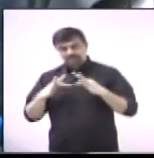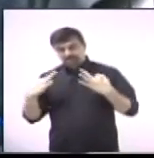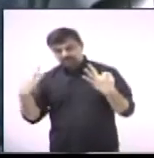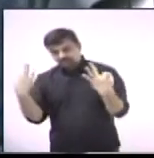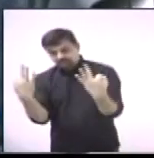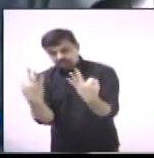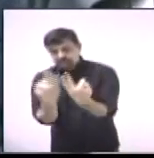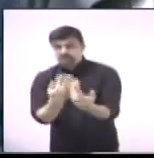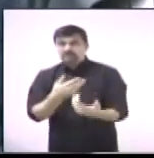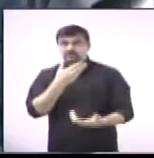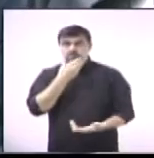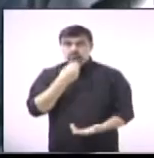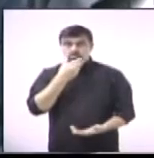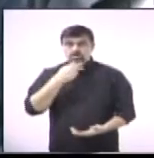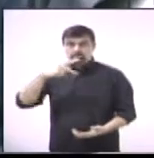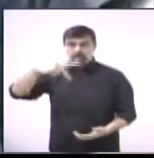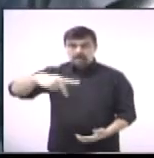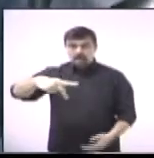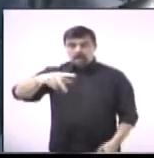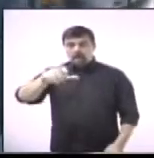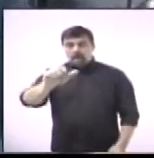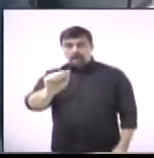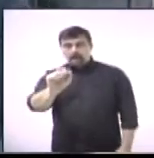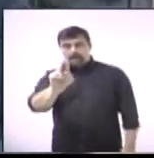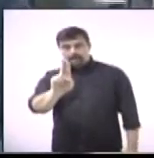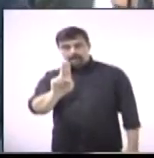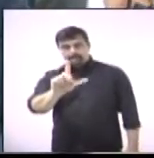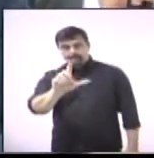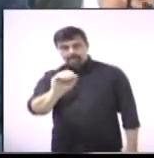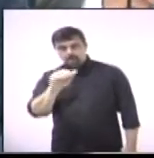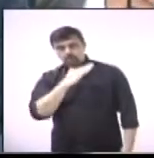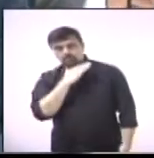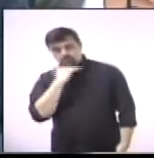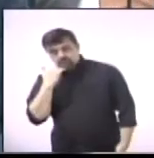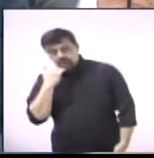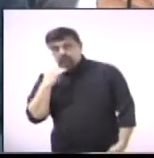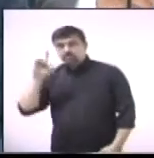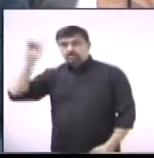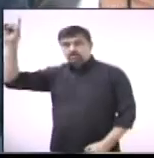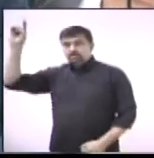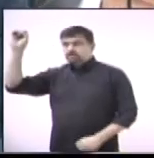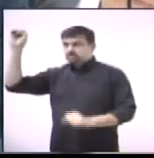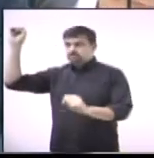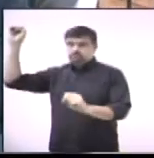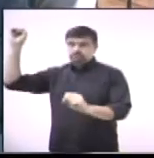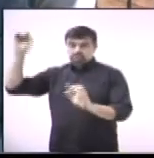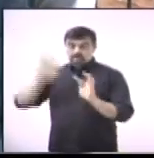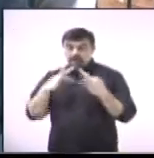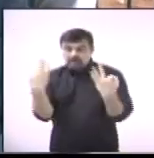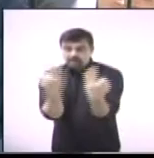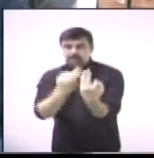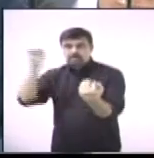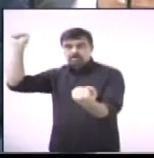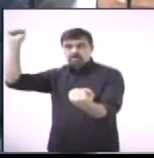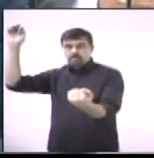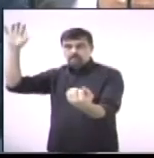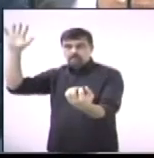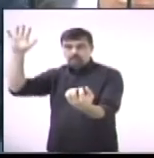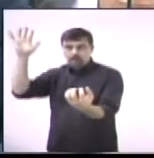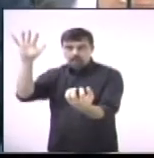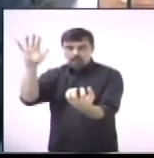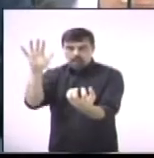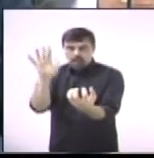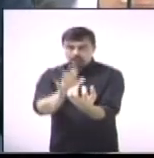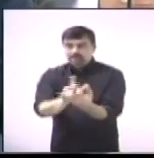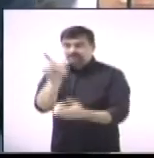pelo falecimento do seu Paulo Petrobon, e que Deus possa confortar a família, que realmente vai ser uma perda para o